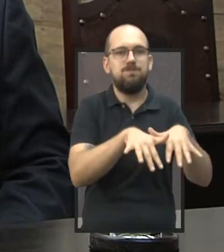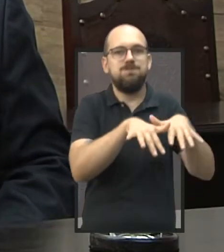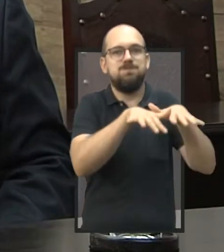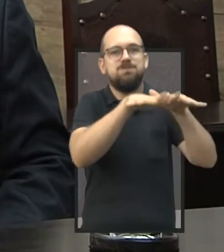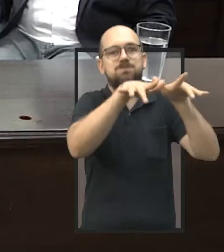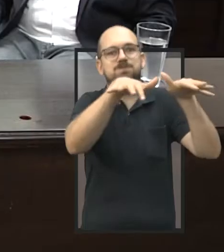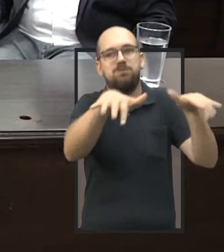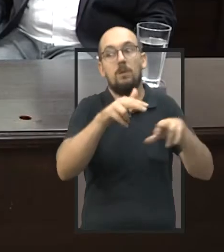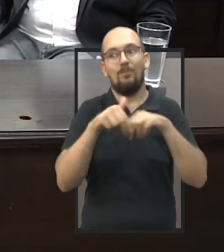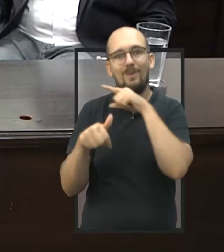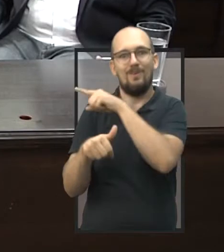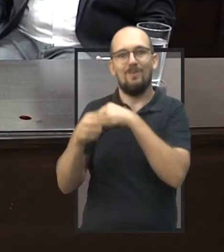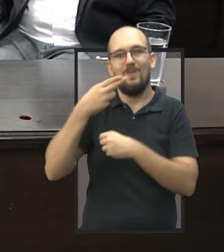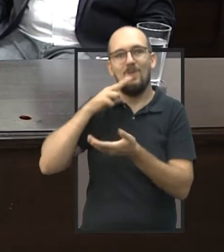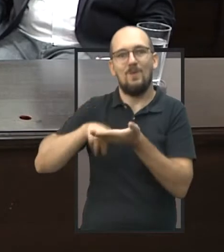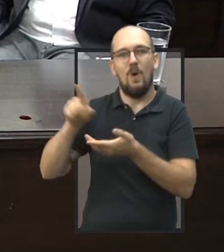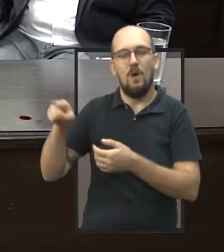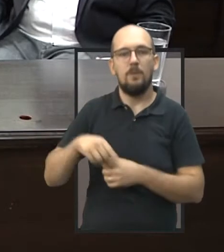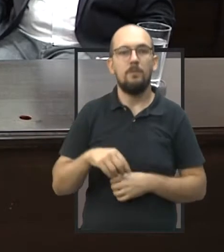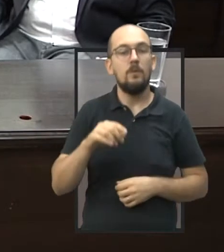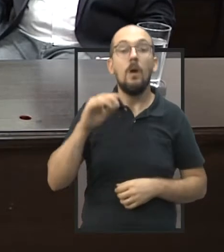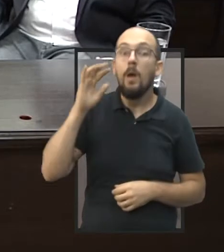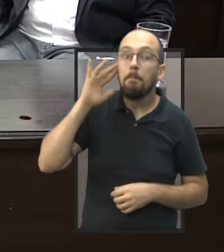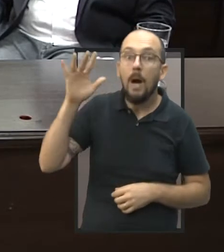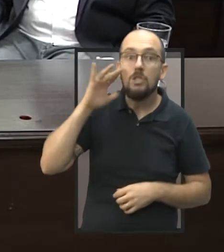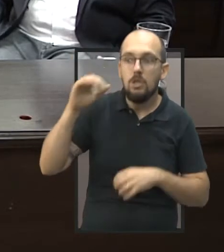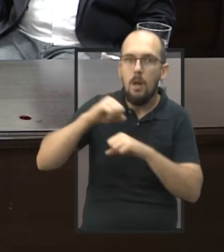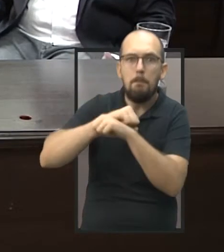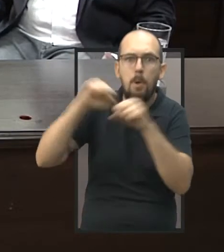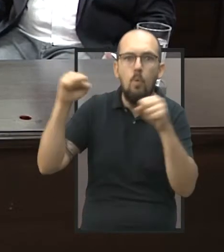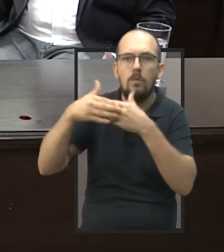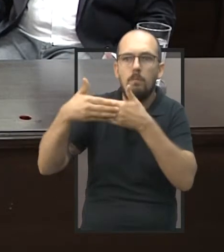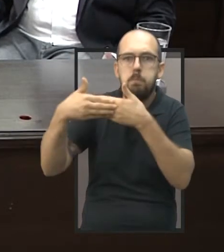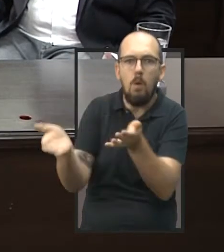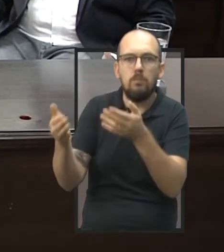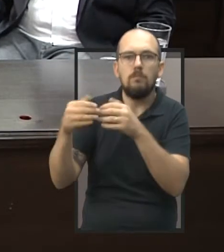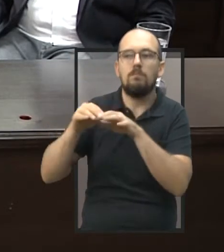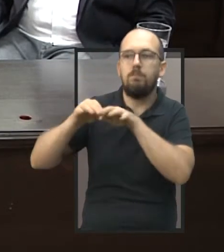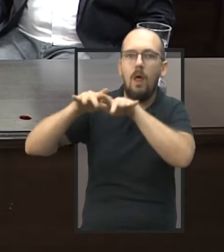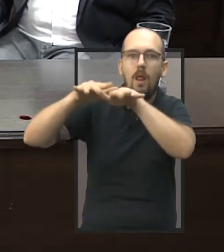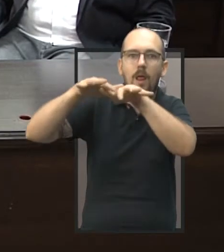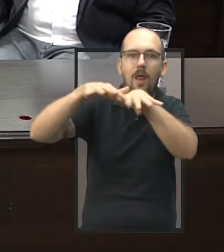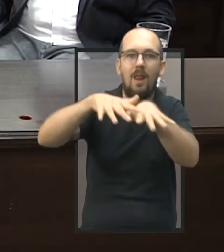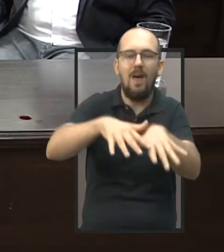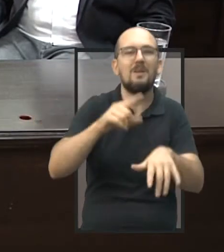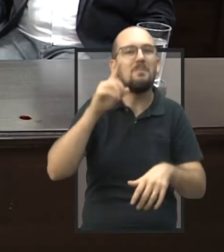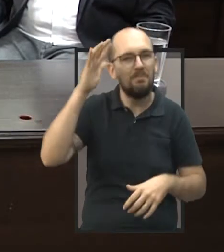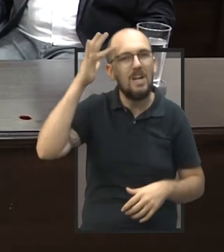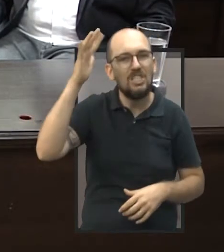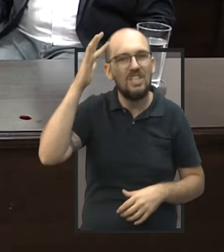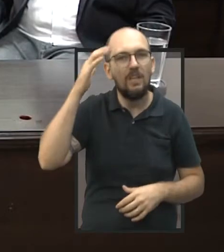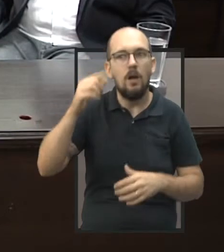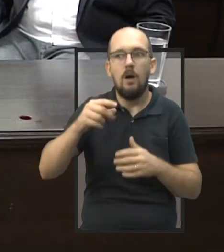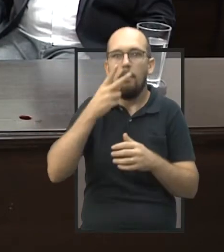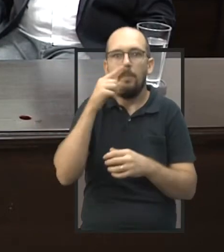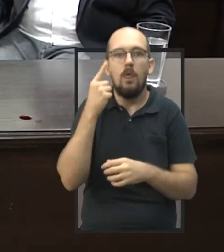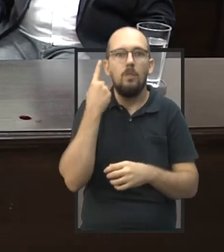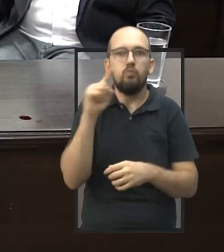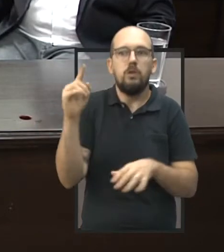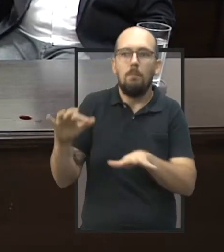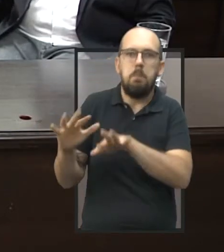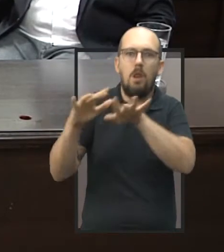aqui em Jaú. Imagine só se acabar rompendo toda aquela água, aquele esgoto, cair no rio Jaú de uma vez só. Sim,